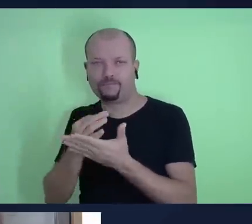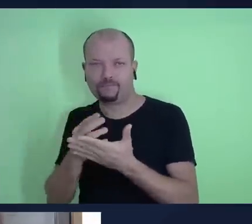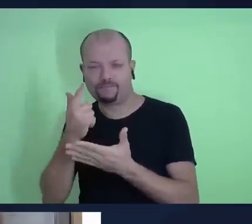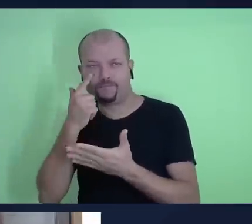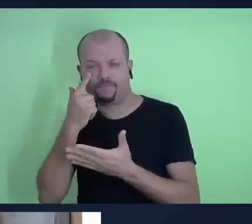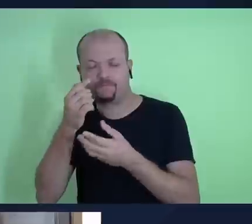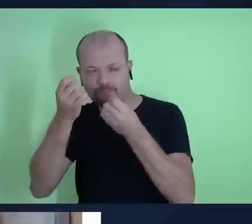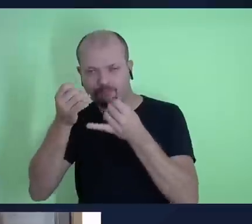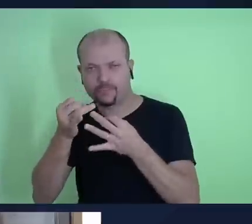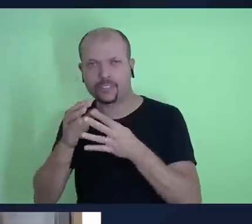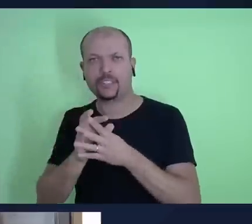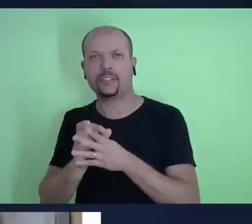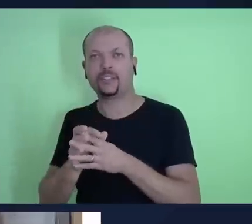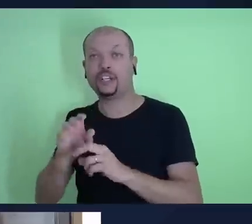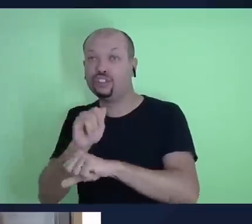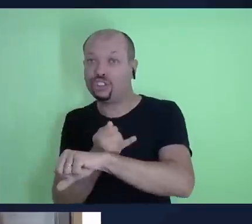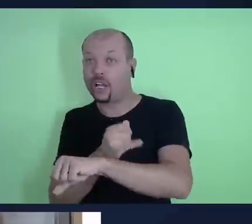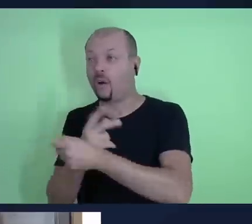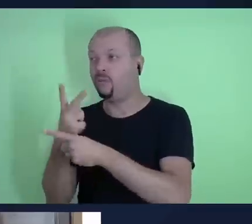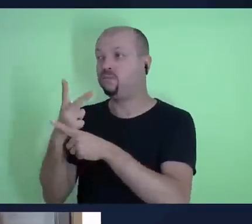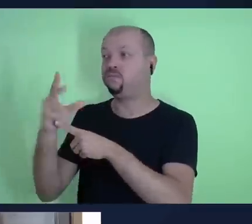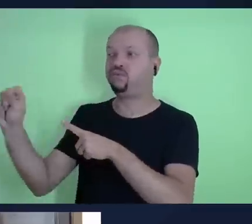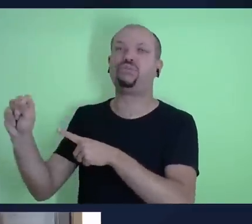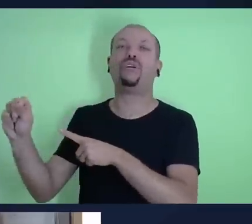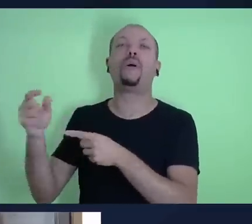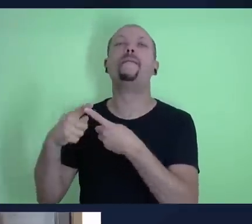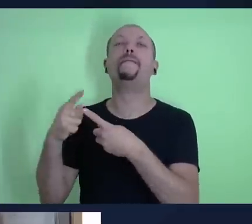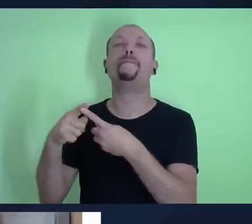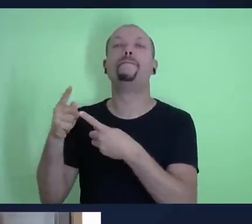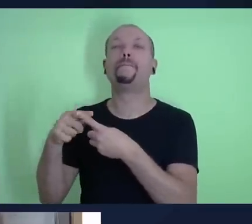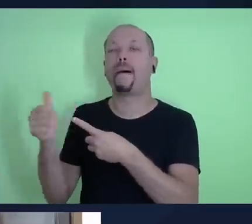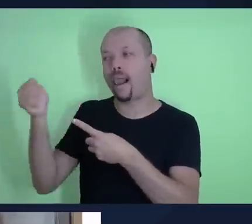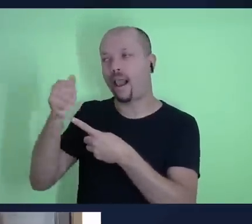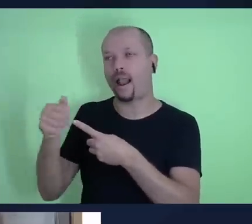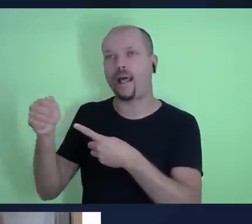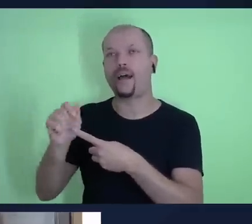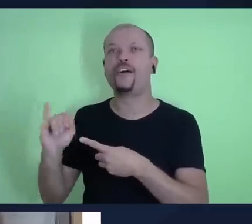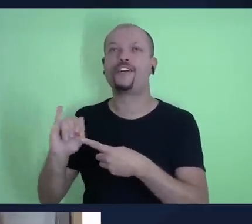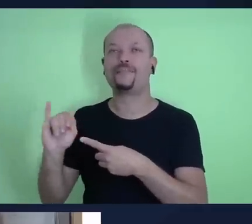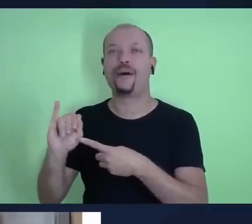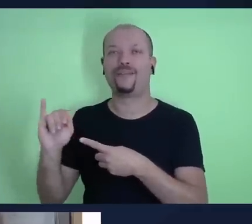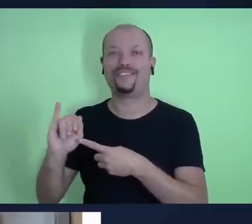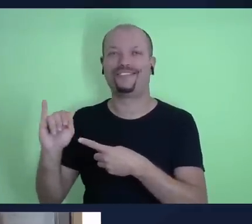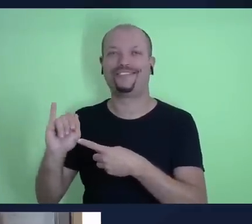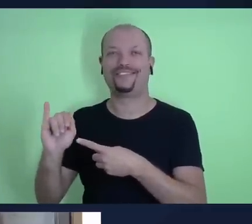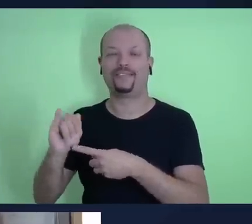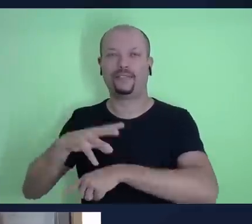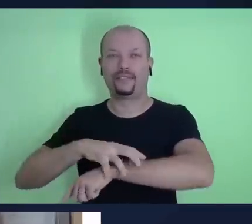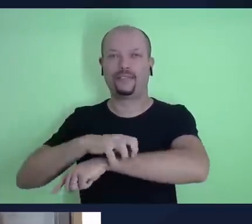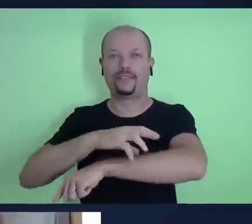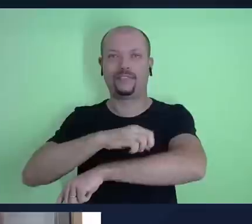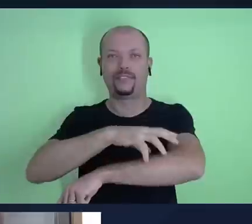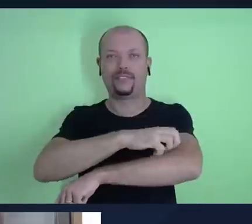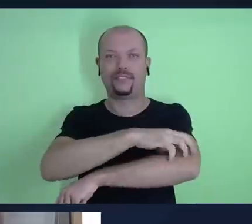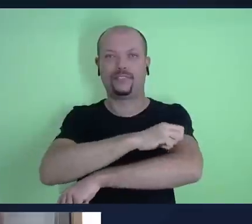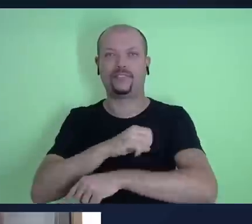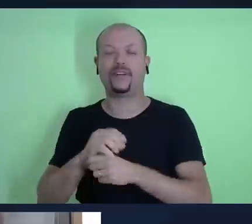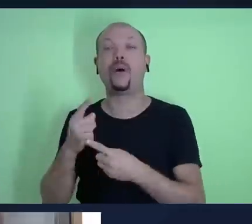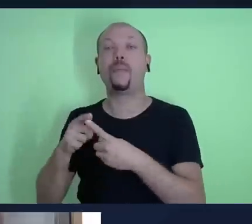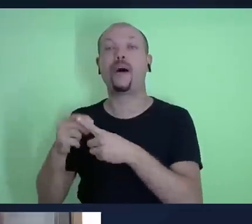ele foge da casa do pai dele por ter enganado Esaú, o seu irmão gêmeo, ele foge, ele está fugindo de casa.